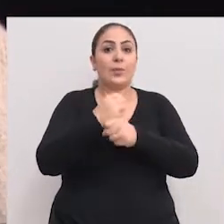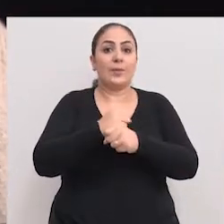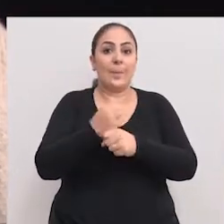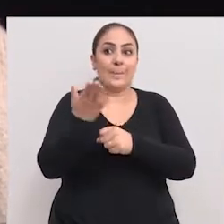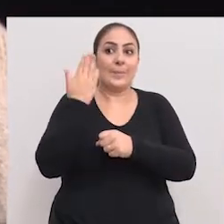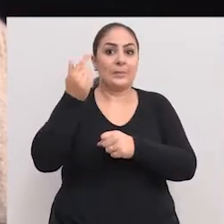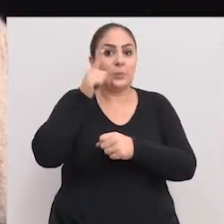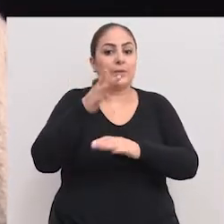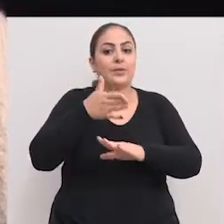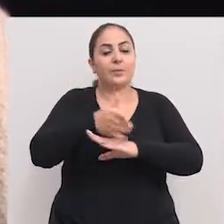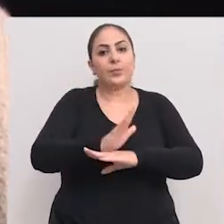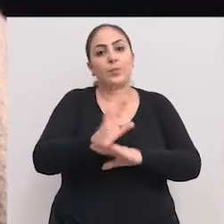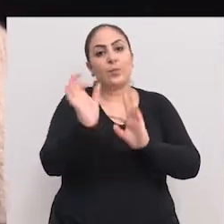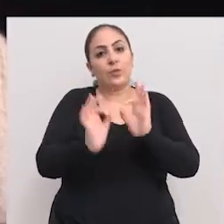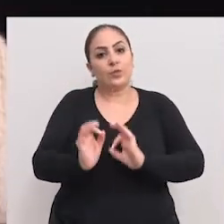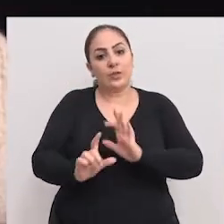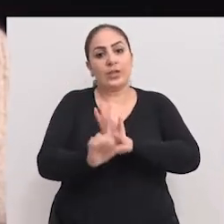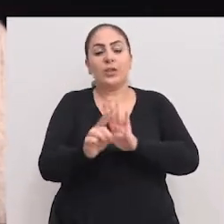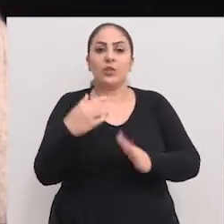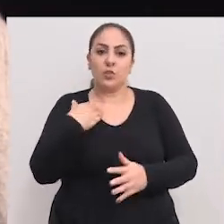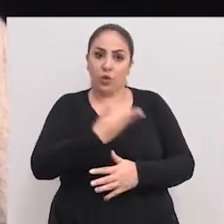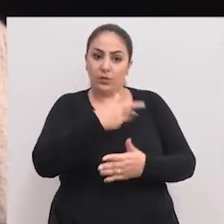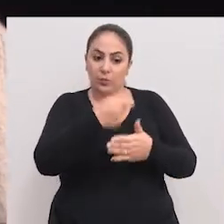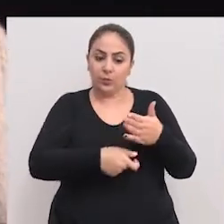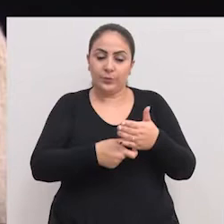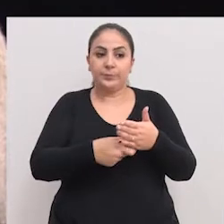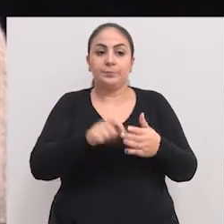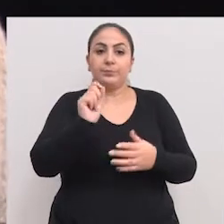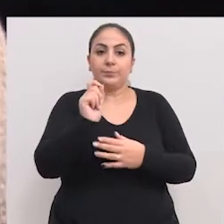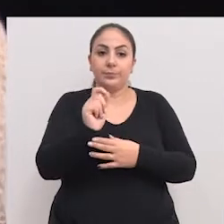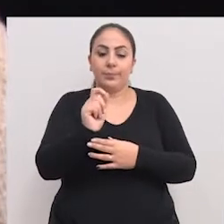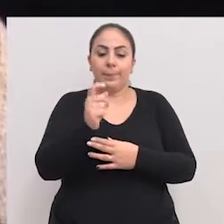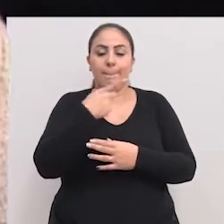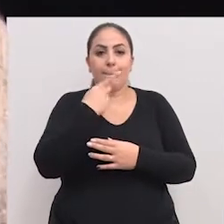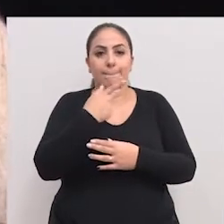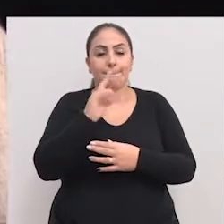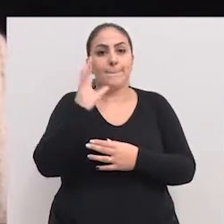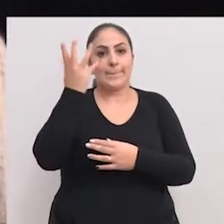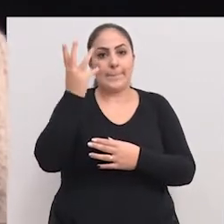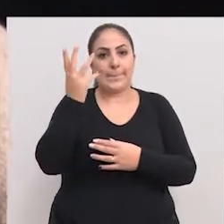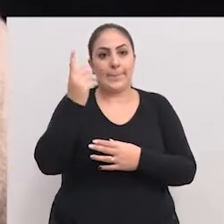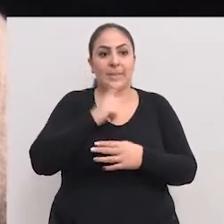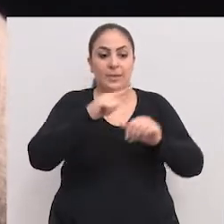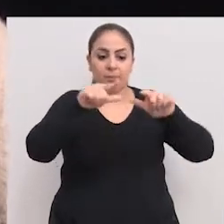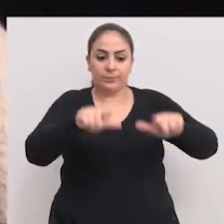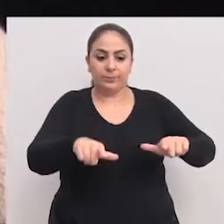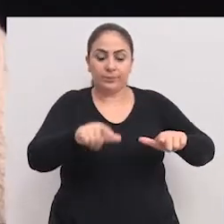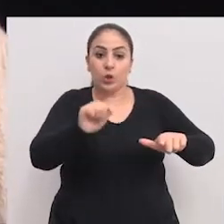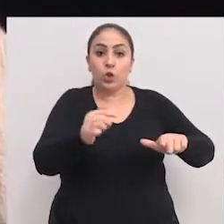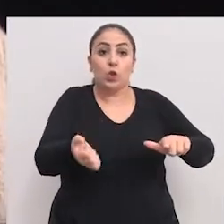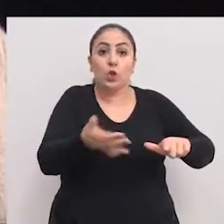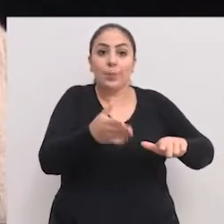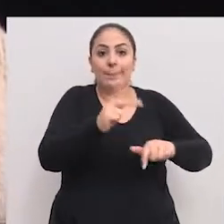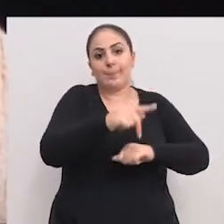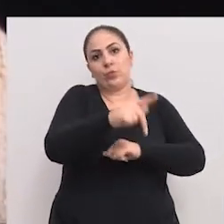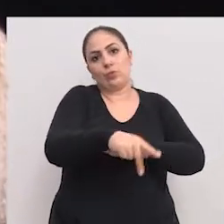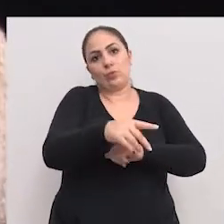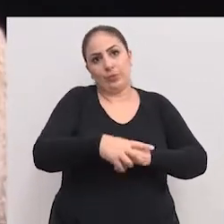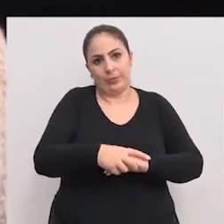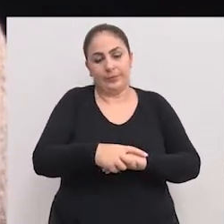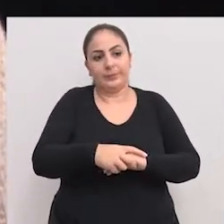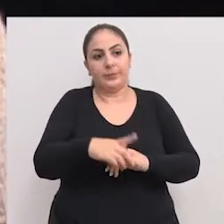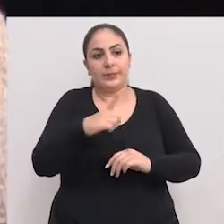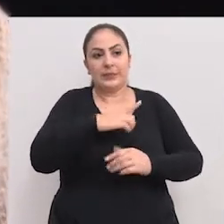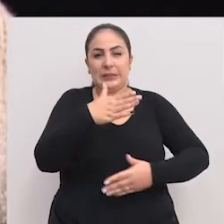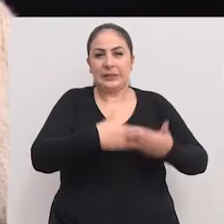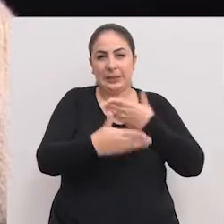do ano passado, aprovarmos um projeto de lei de nossa autoria, onde vai acontecer um loteamento novo em Passo Fundo.